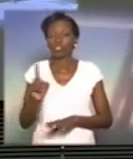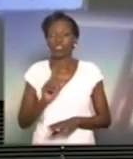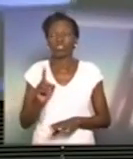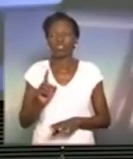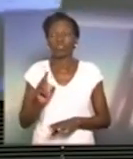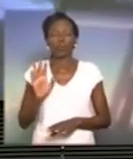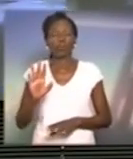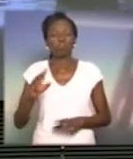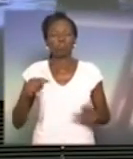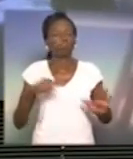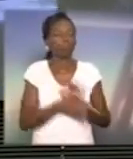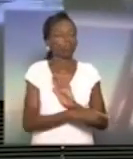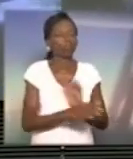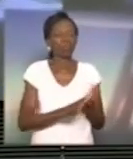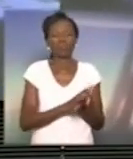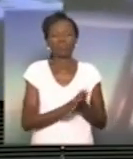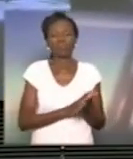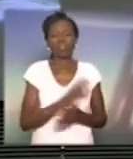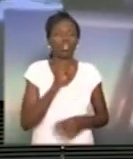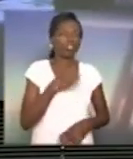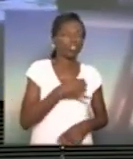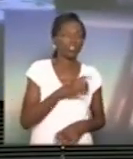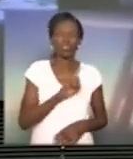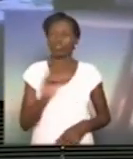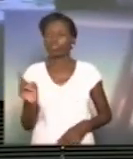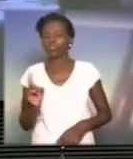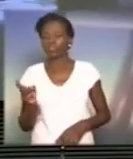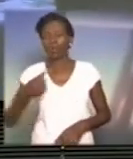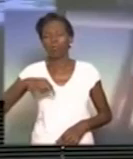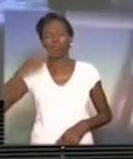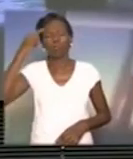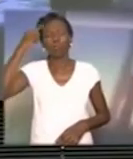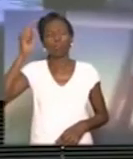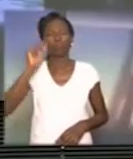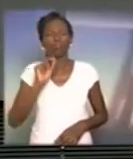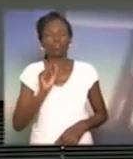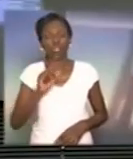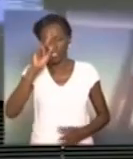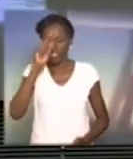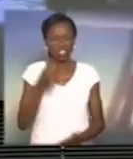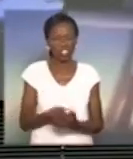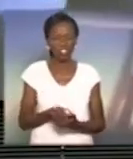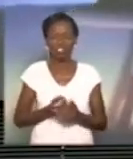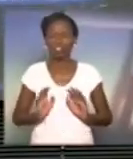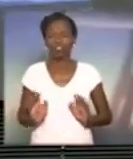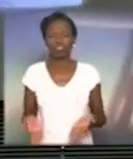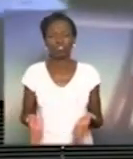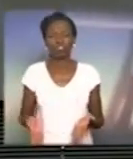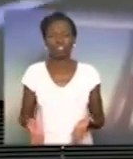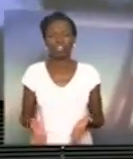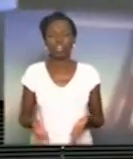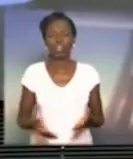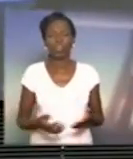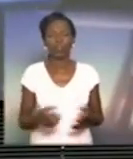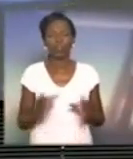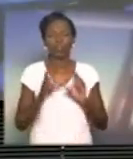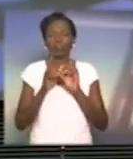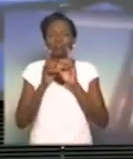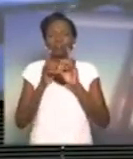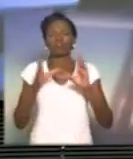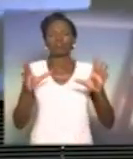quanto sim ou não, o que nós achávamos. A decisão foi tomada, foi batido o martelo e nós fomos... houve uma